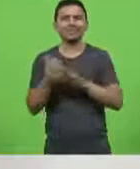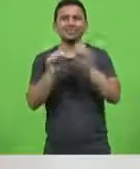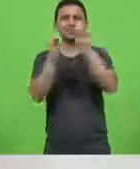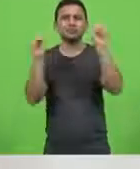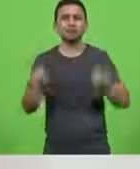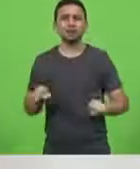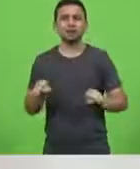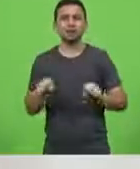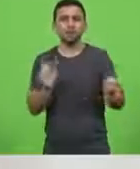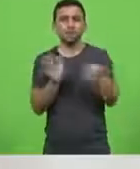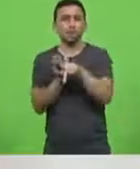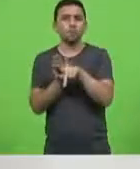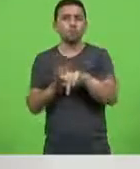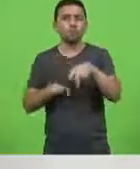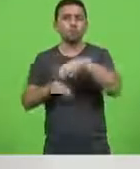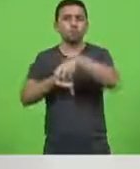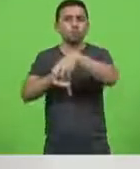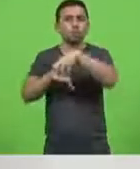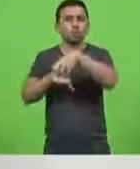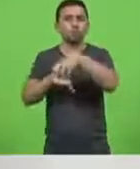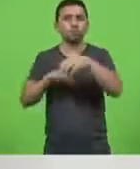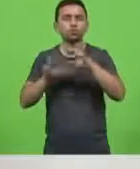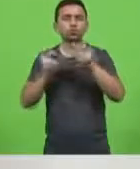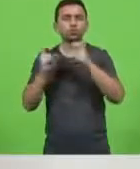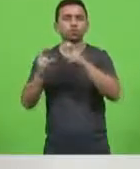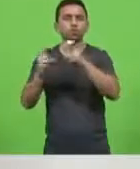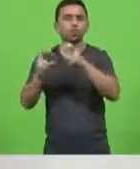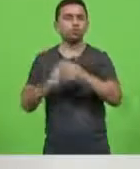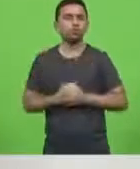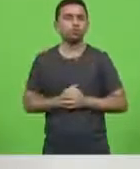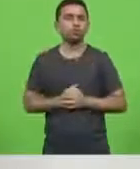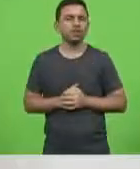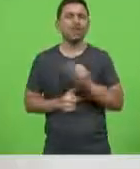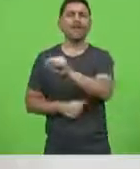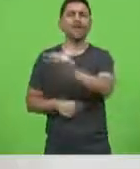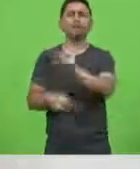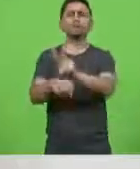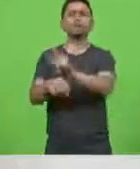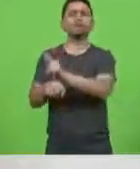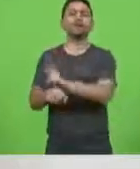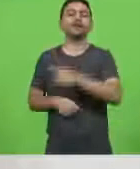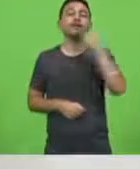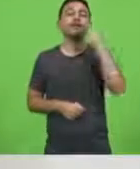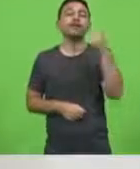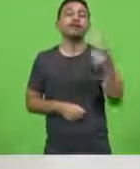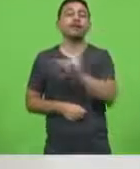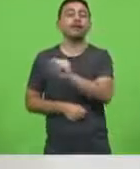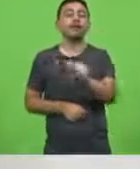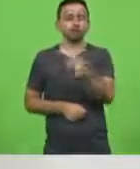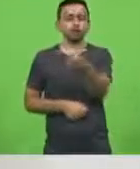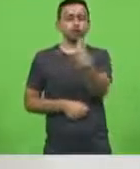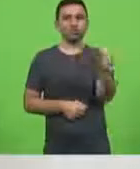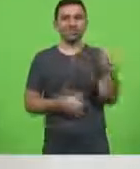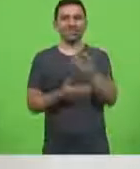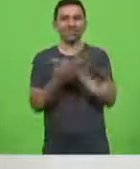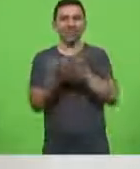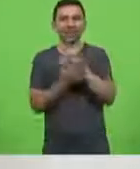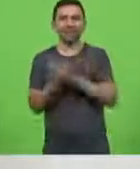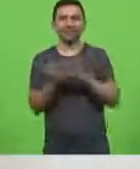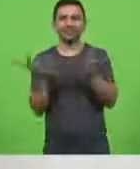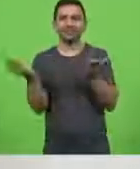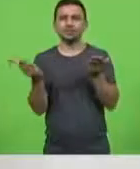transporte intermunicipal quem estamos protegendo a quem interessa não haver licitação no sistema de